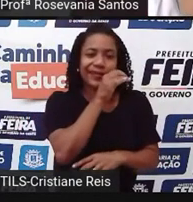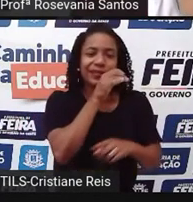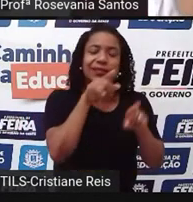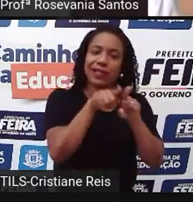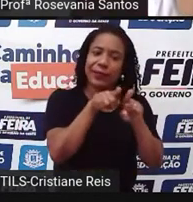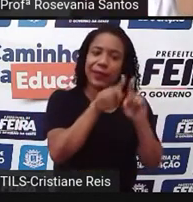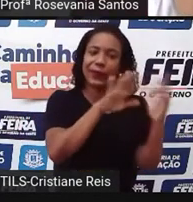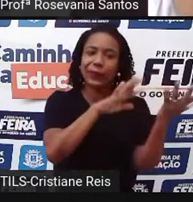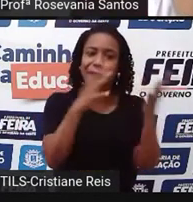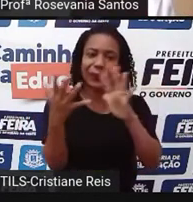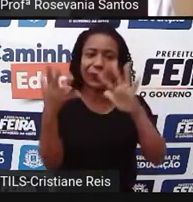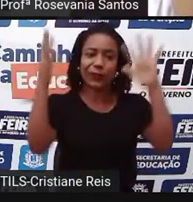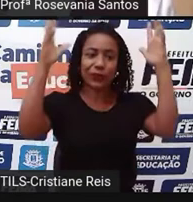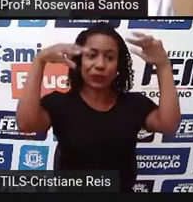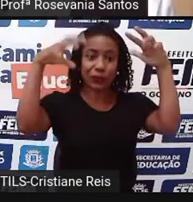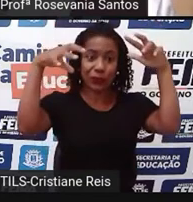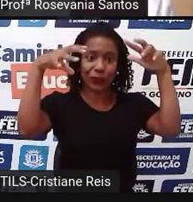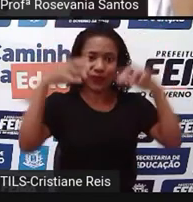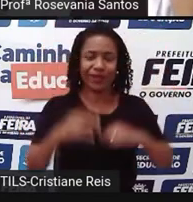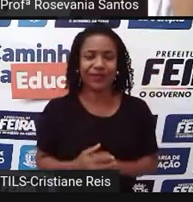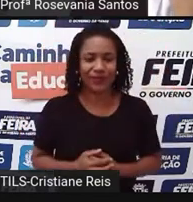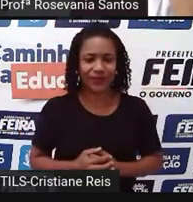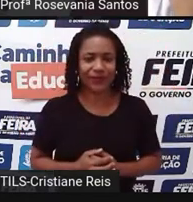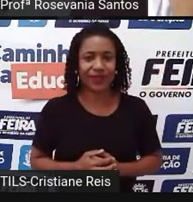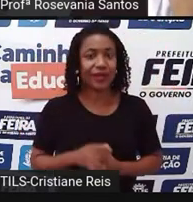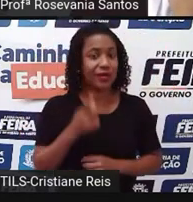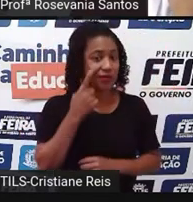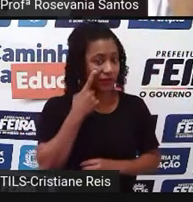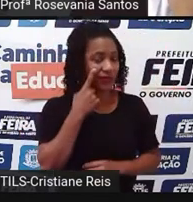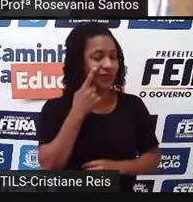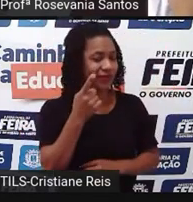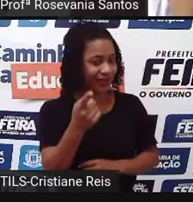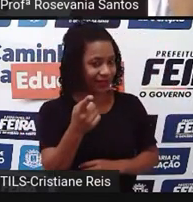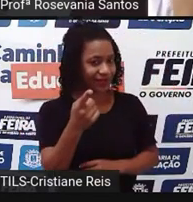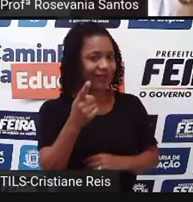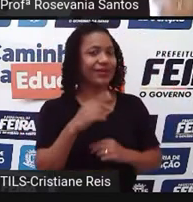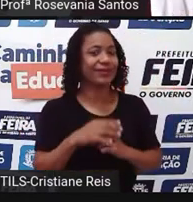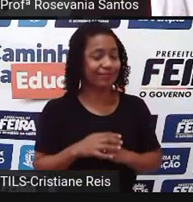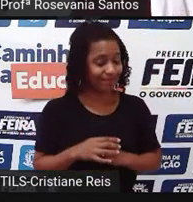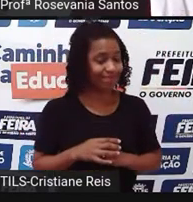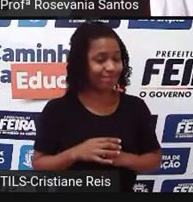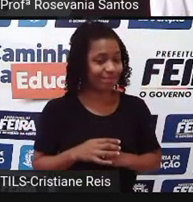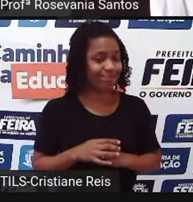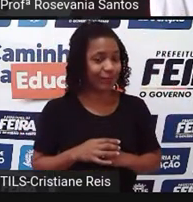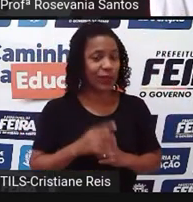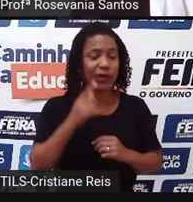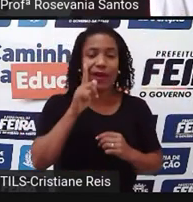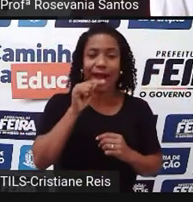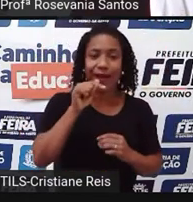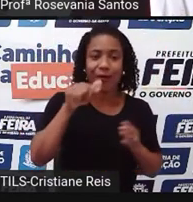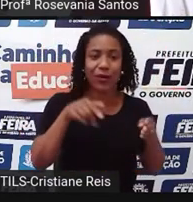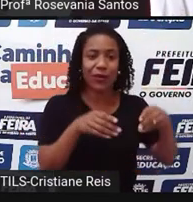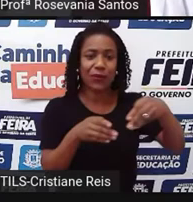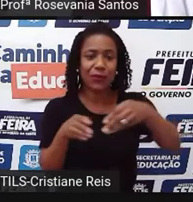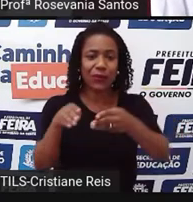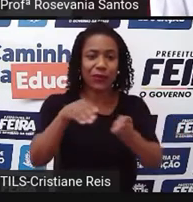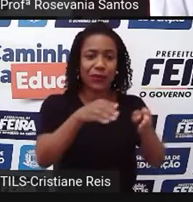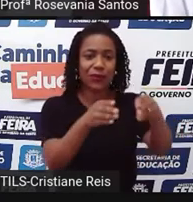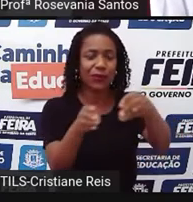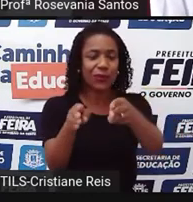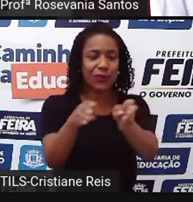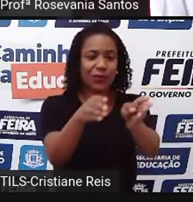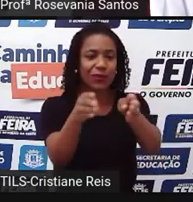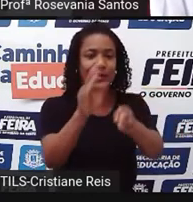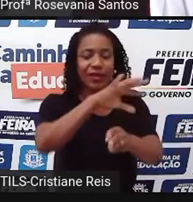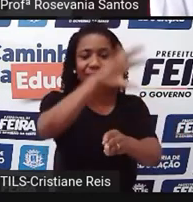Aqui, só para a gente observar mais de perto, olha a importância dos rios aí, essa região aqui, próxima dos rios, são